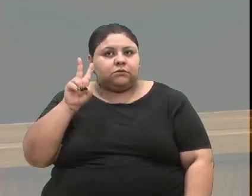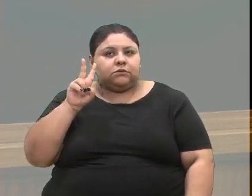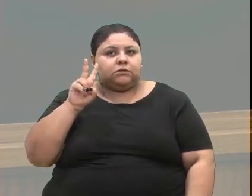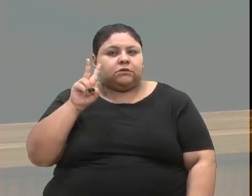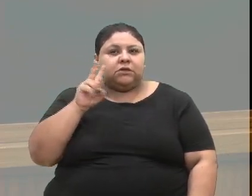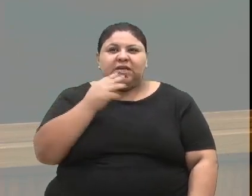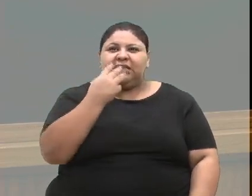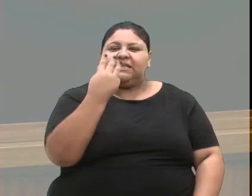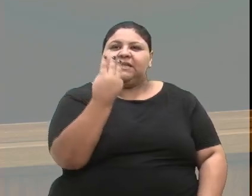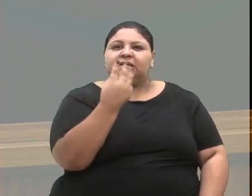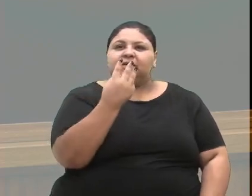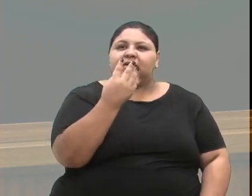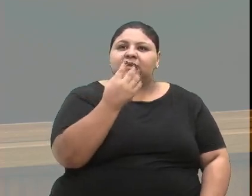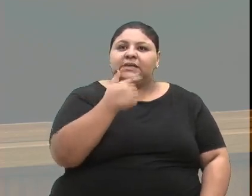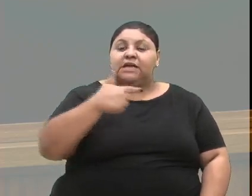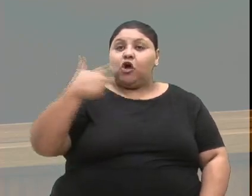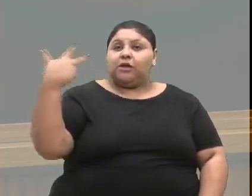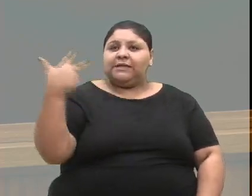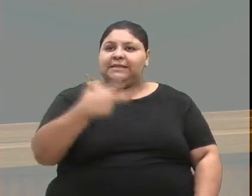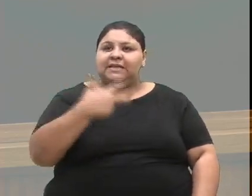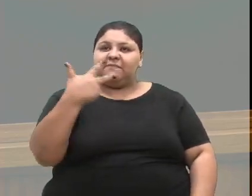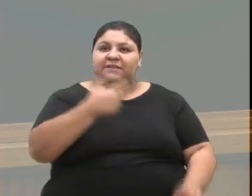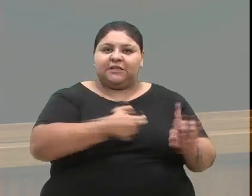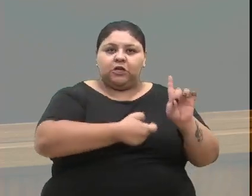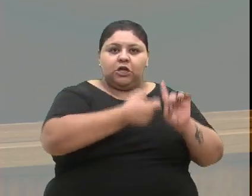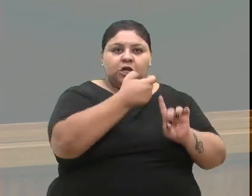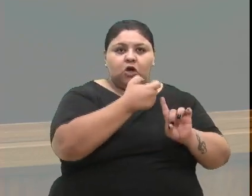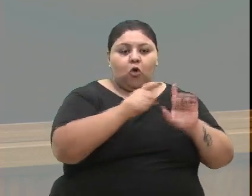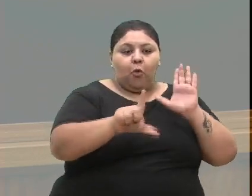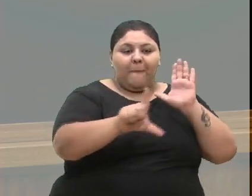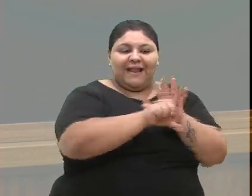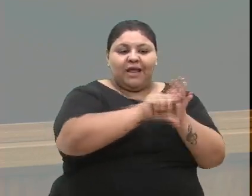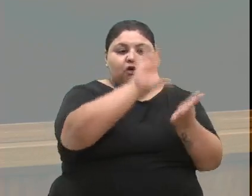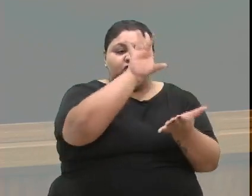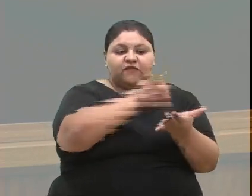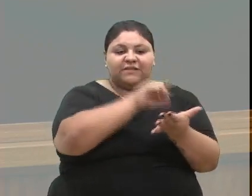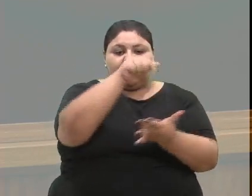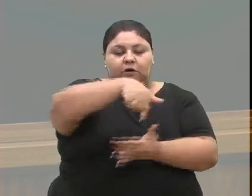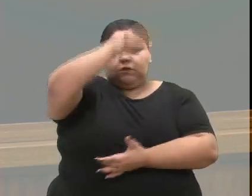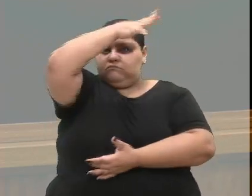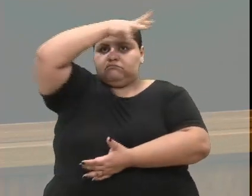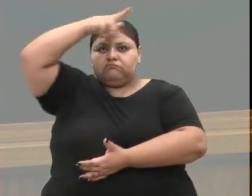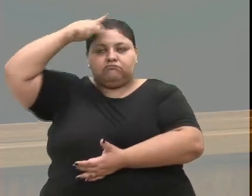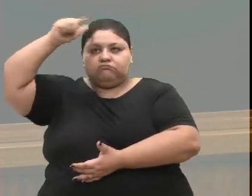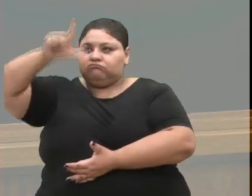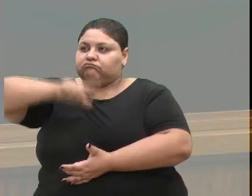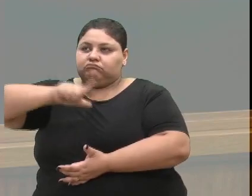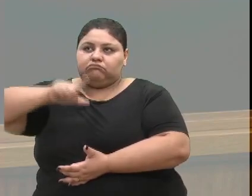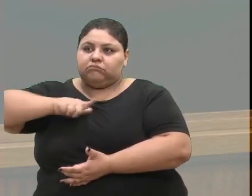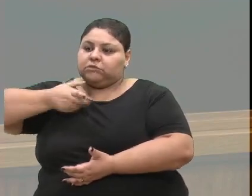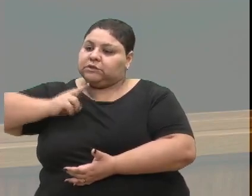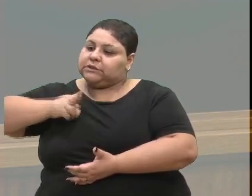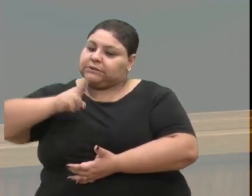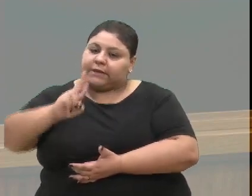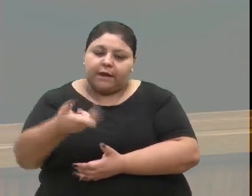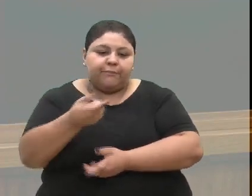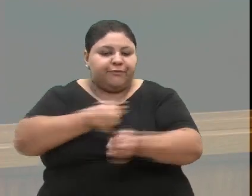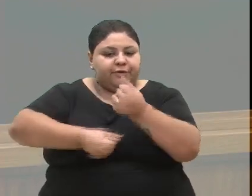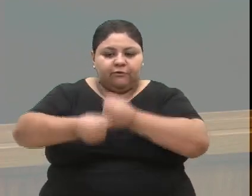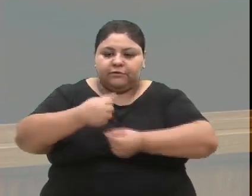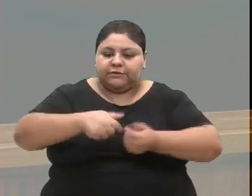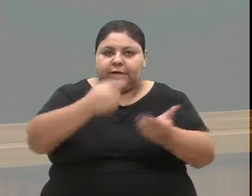seja incorporada como uma lei fixa no município, que isso não tenha que estar sempre sendo negociado,